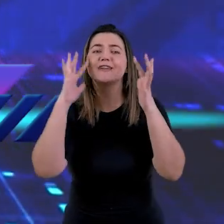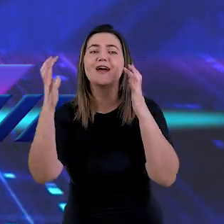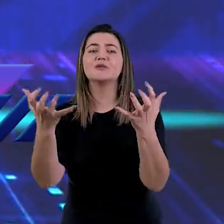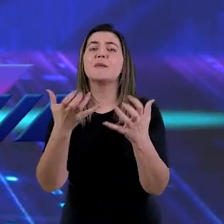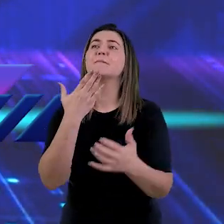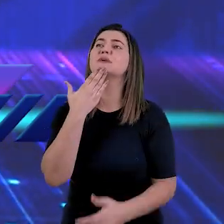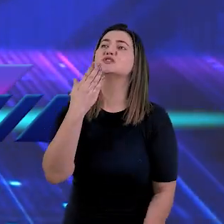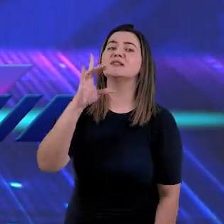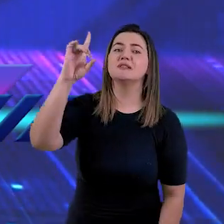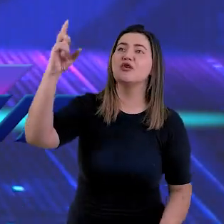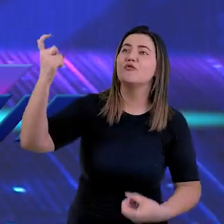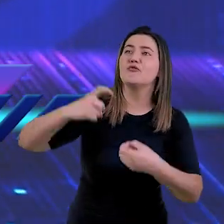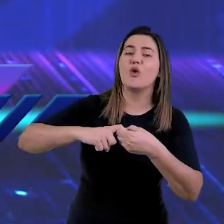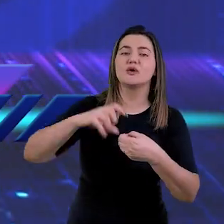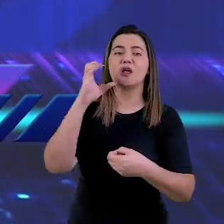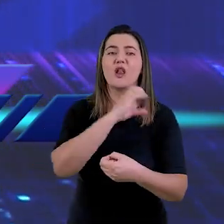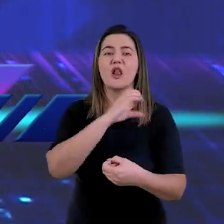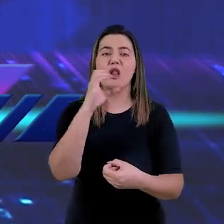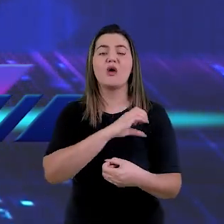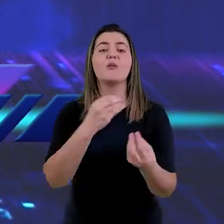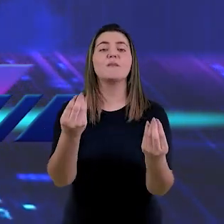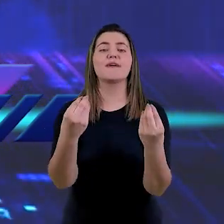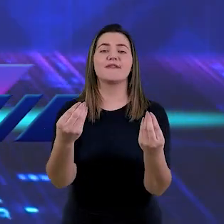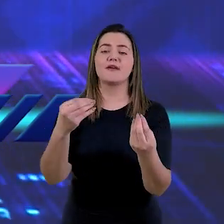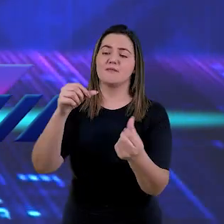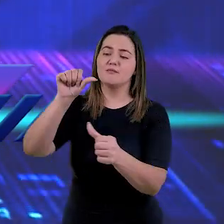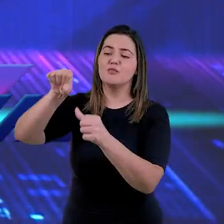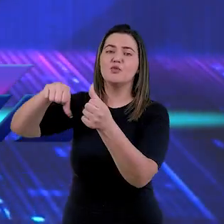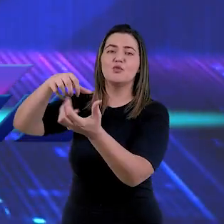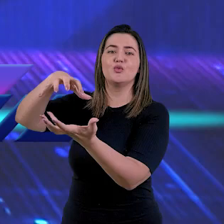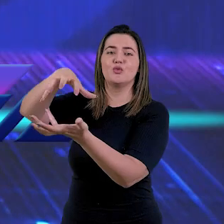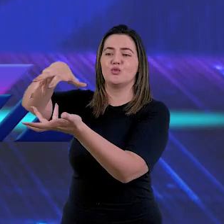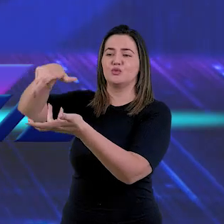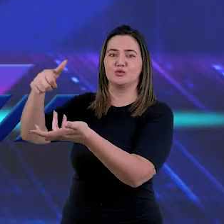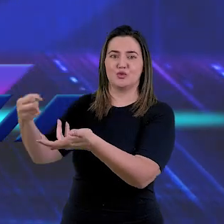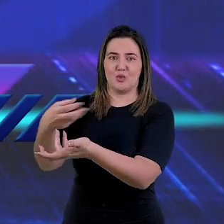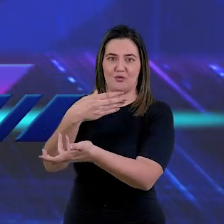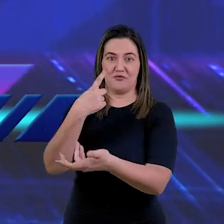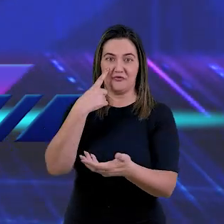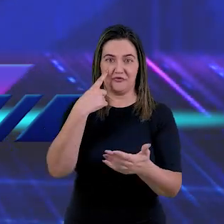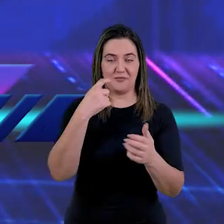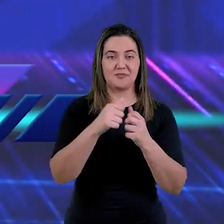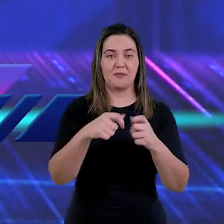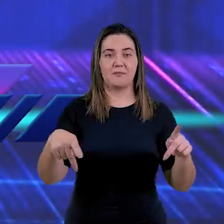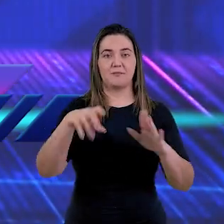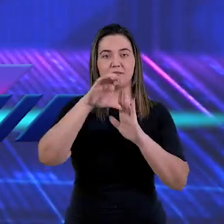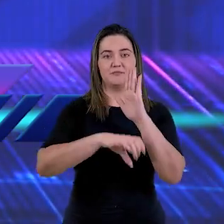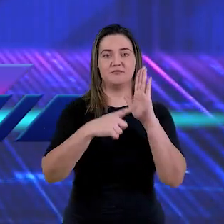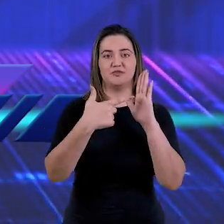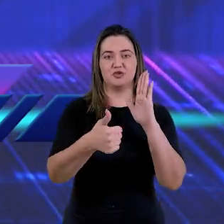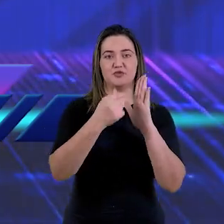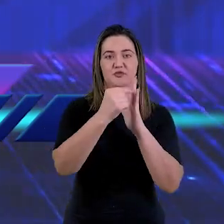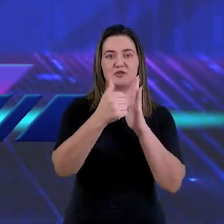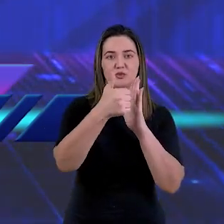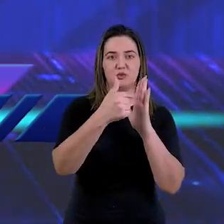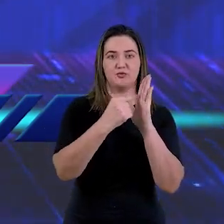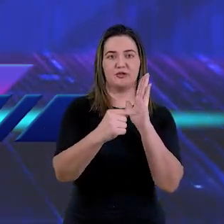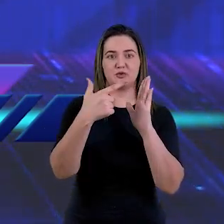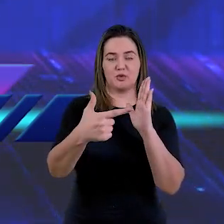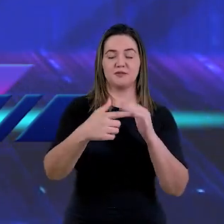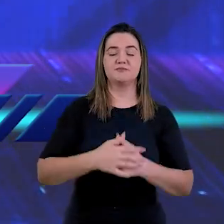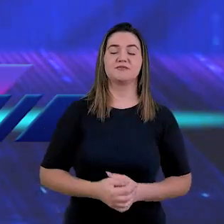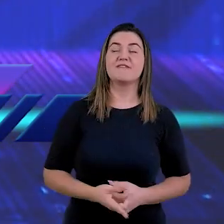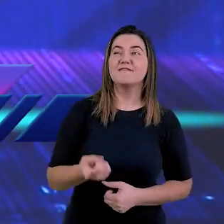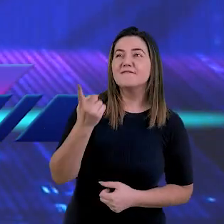temos pedido a Deus que Ele volte logo para nos levar para esse momento aqui. Veja, versículo 2 e 3 de Apocalipse 21. Vi